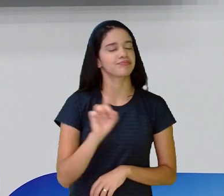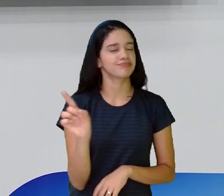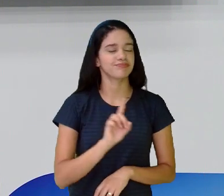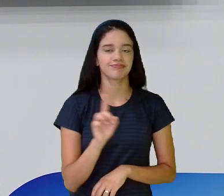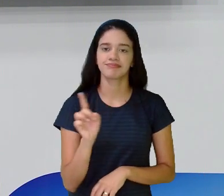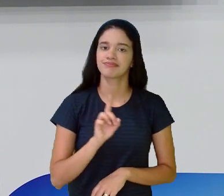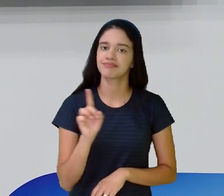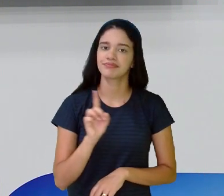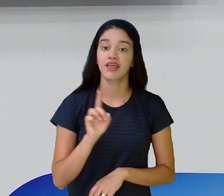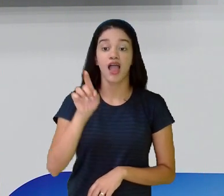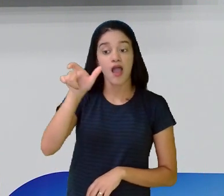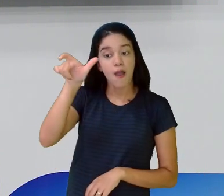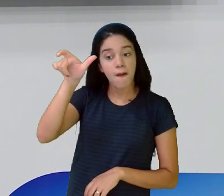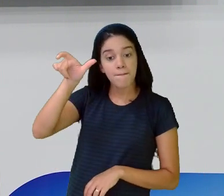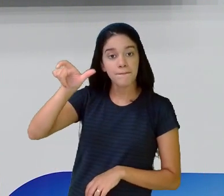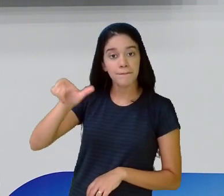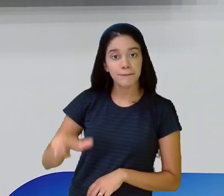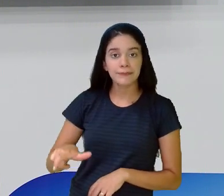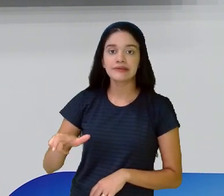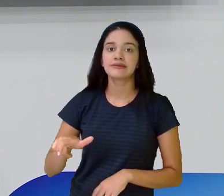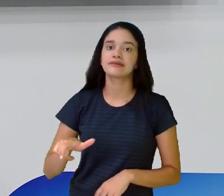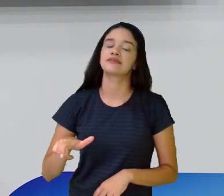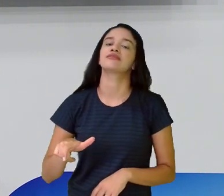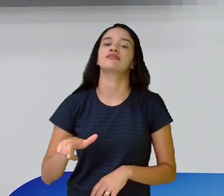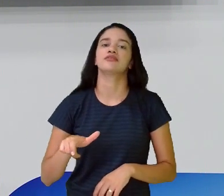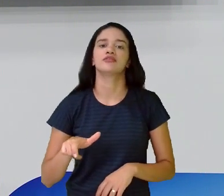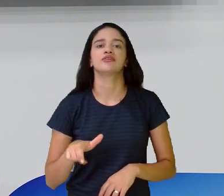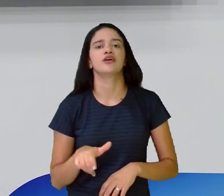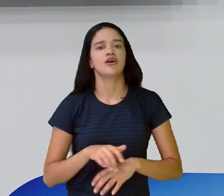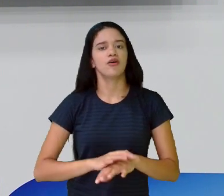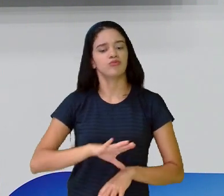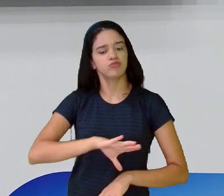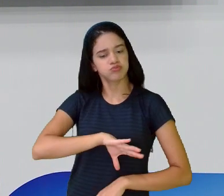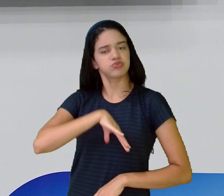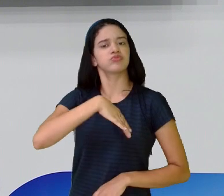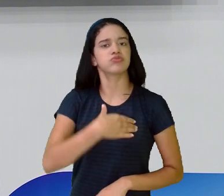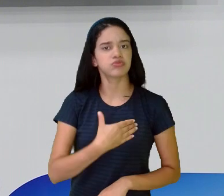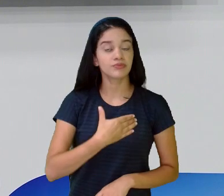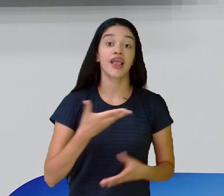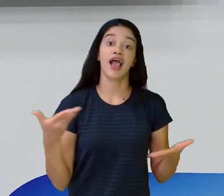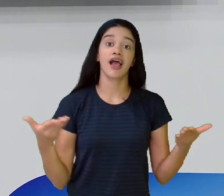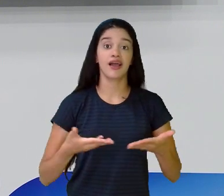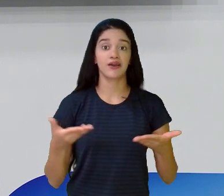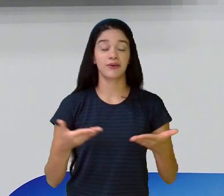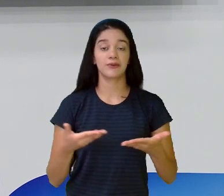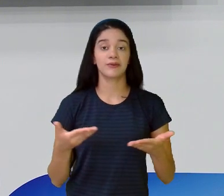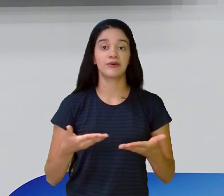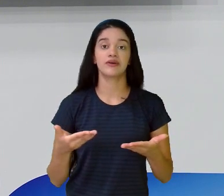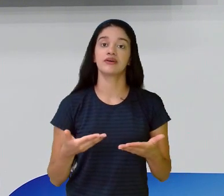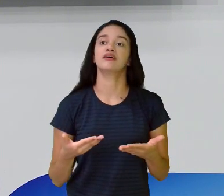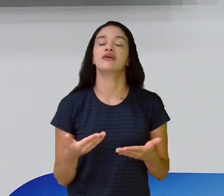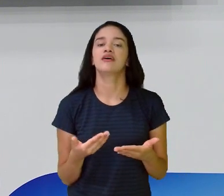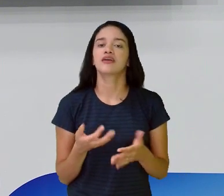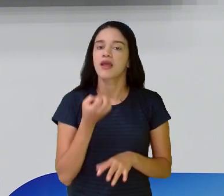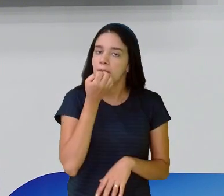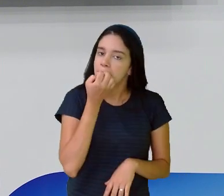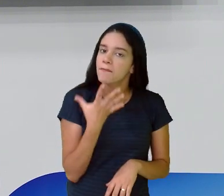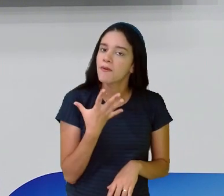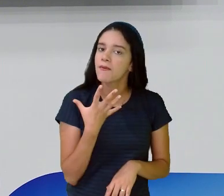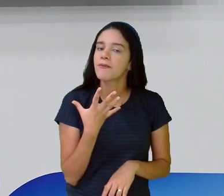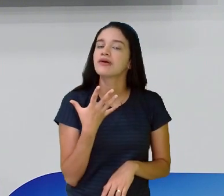Ele é um personagem aí, muito destemido. Qual é aí o que ele é muito bom?